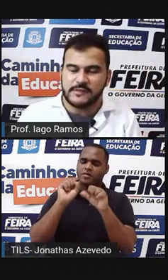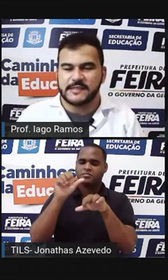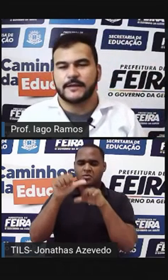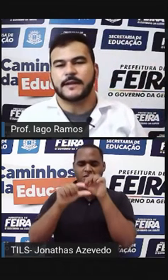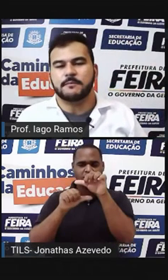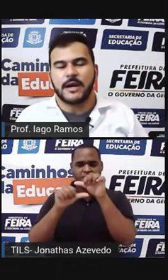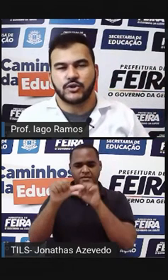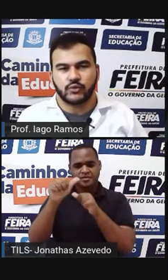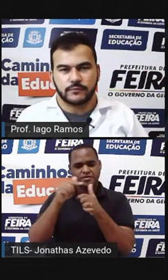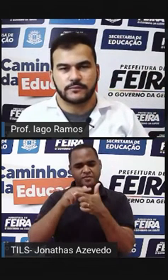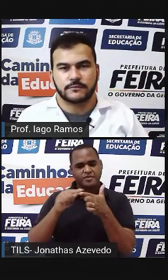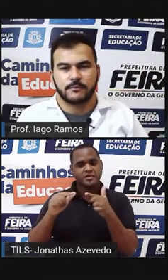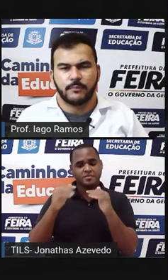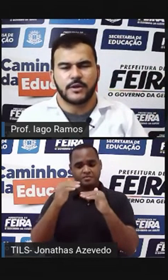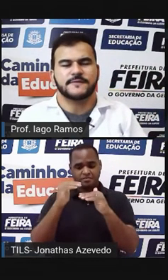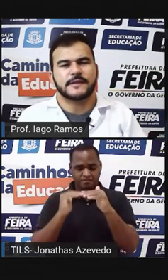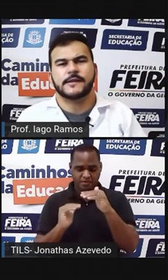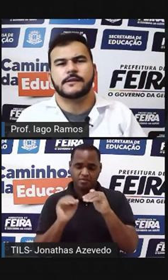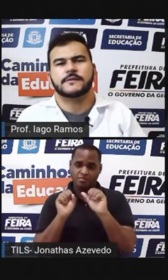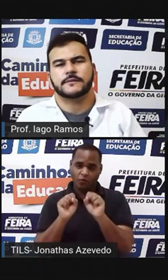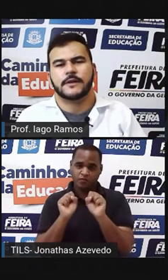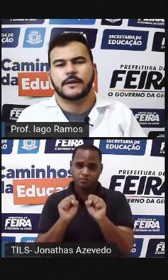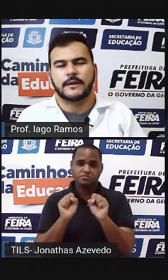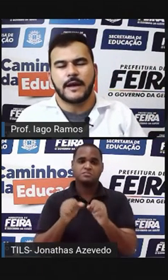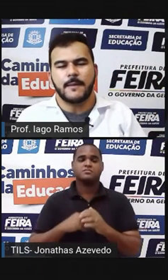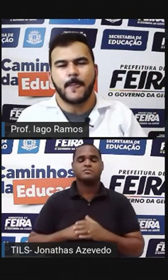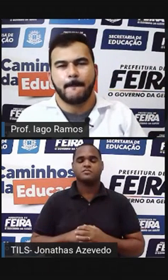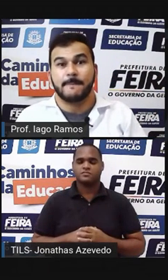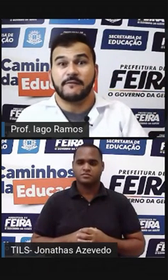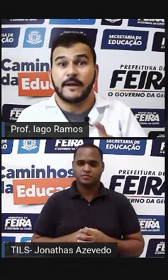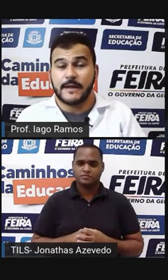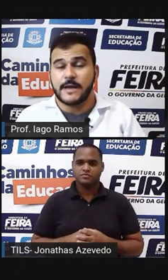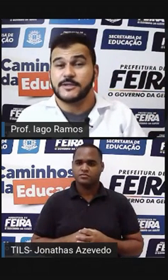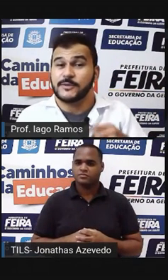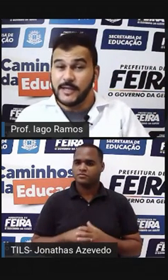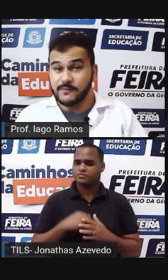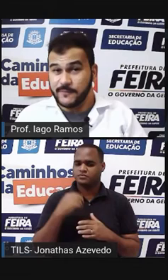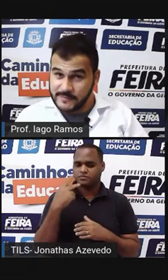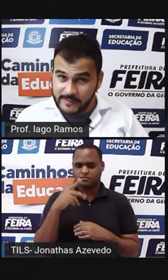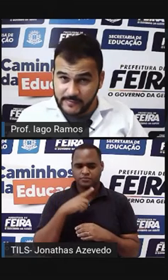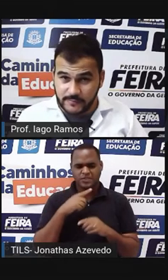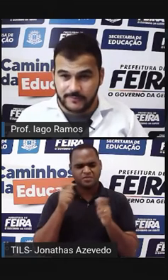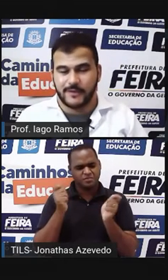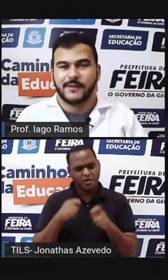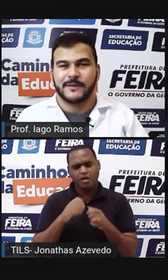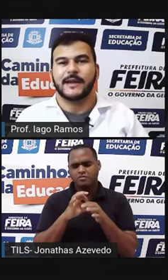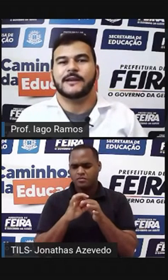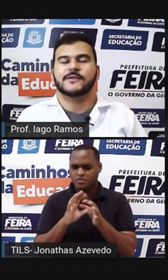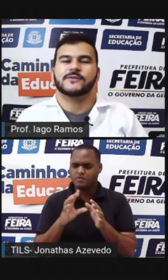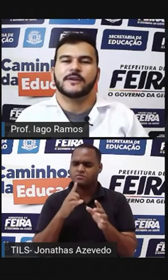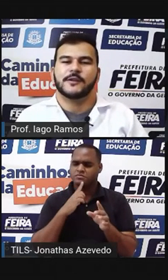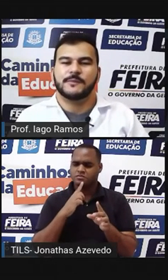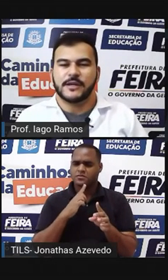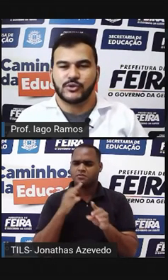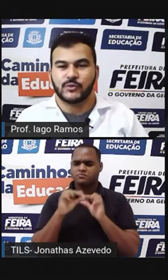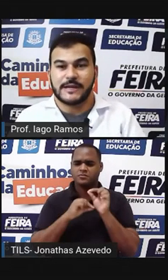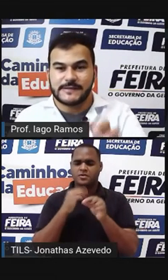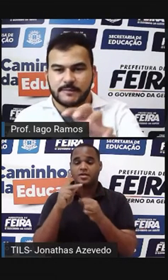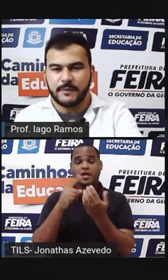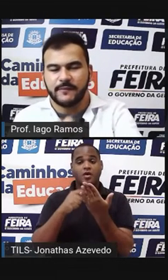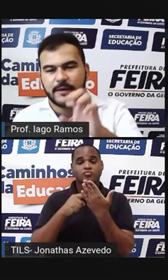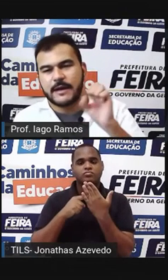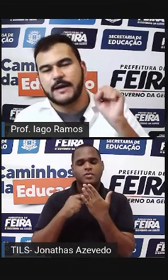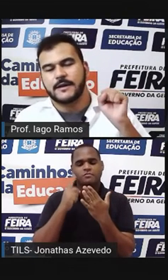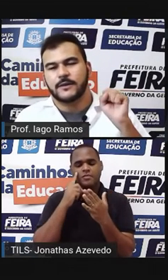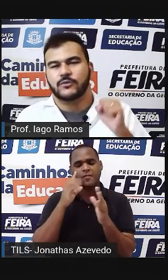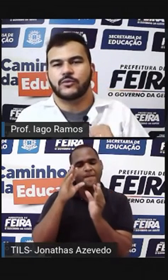alguma coisa que está embaixo Posso fazer isso Tá? Na verdade eu devo fazer isso Porque isso me ajuda a